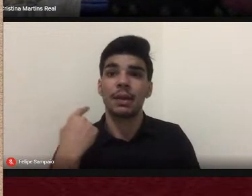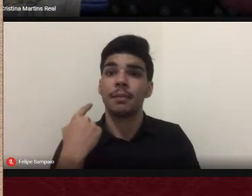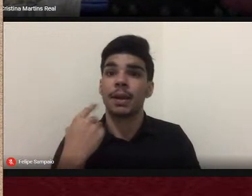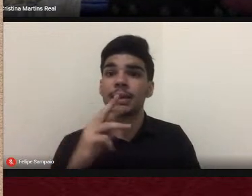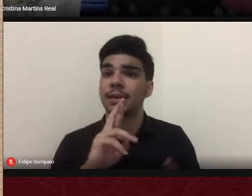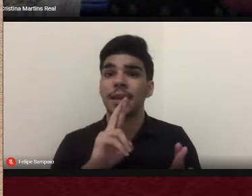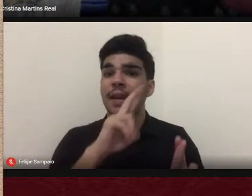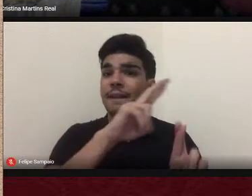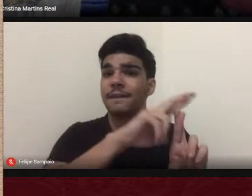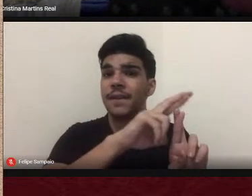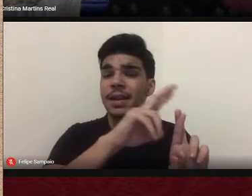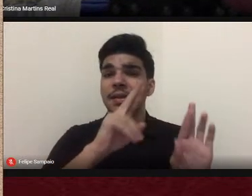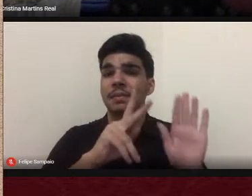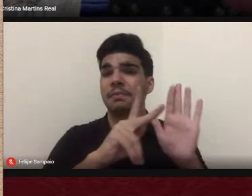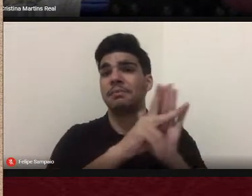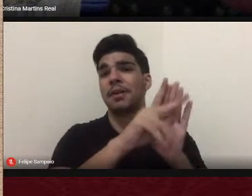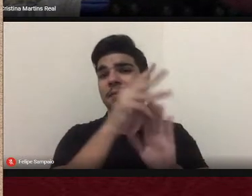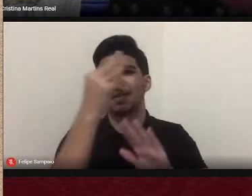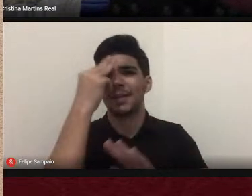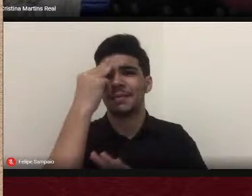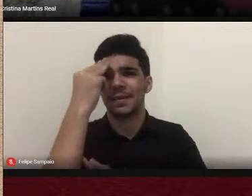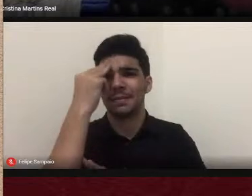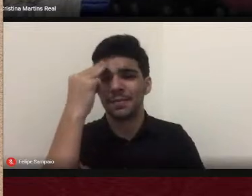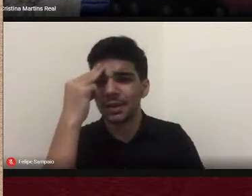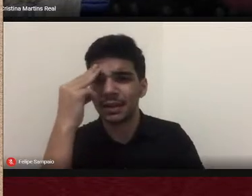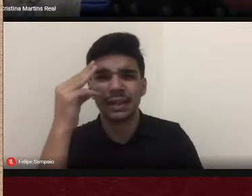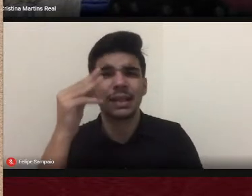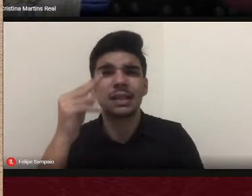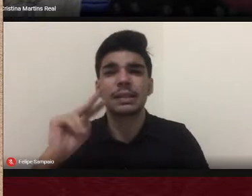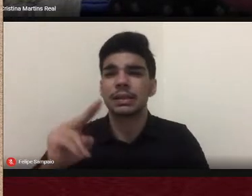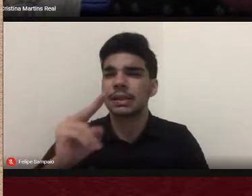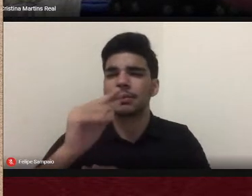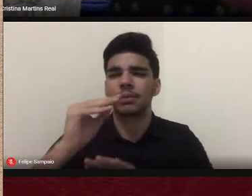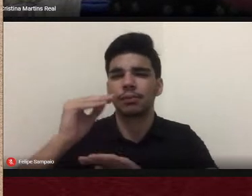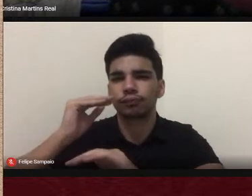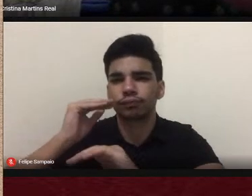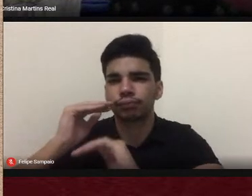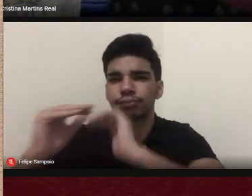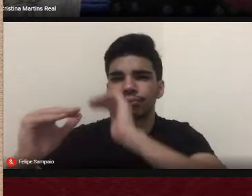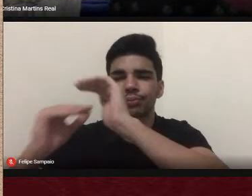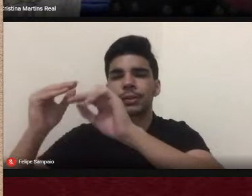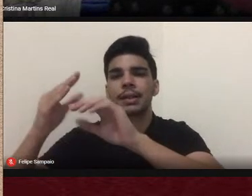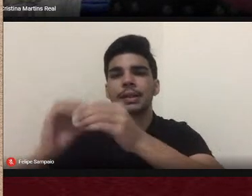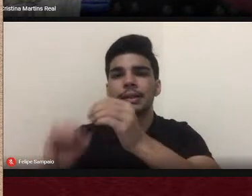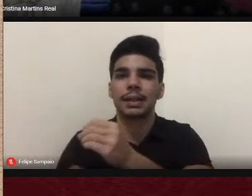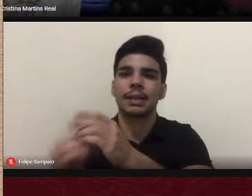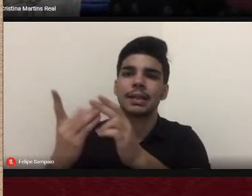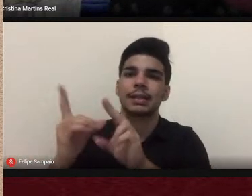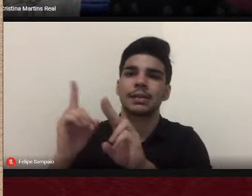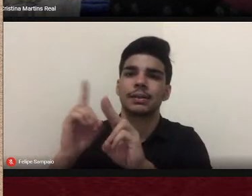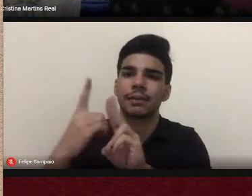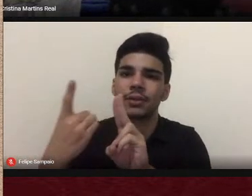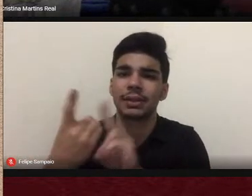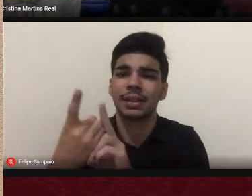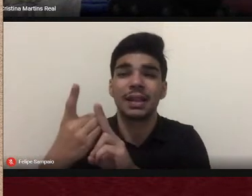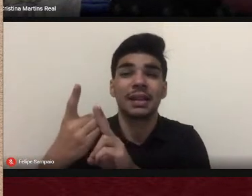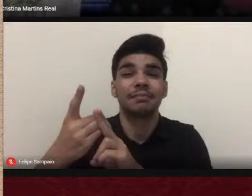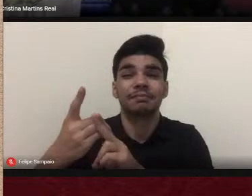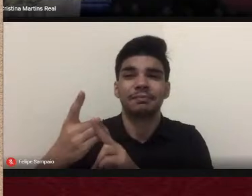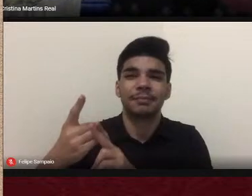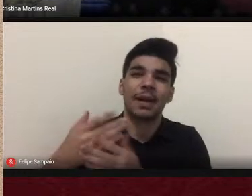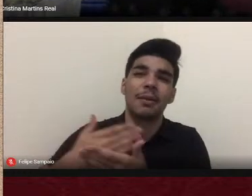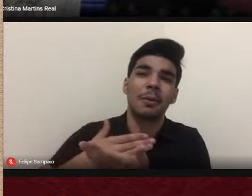Nós estávamos tratando de programas desde a criação da UFGD, de forma geral, envolveu desde 2005 até